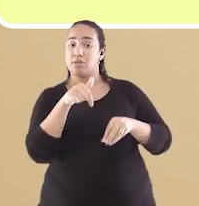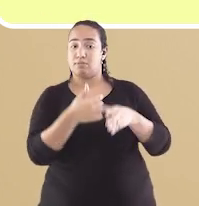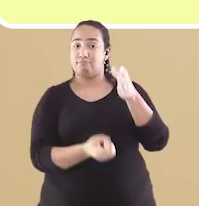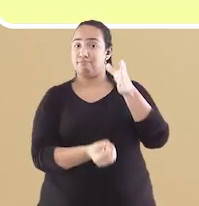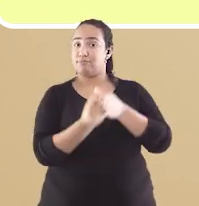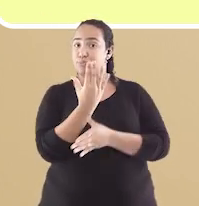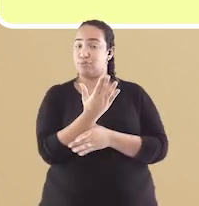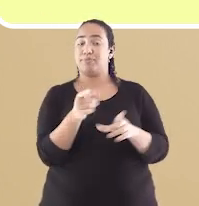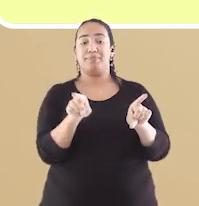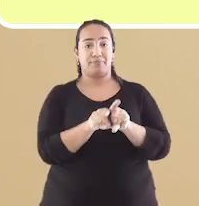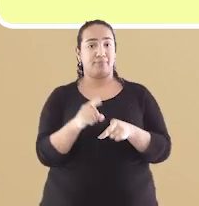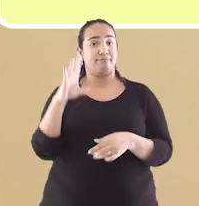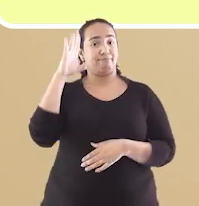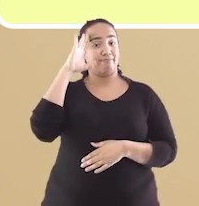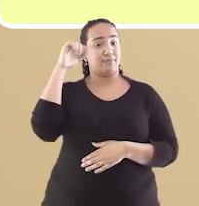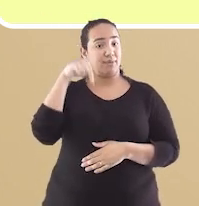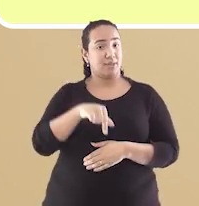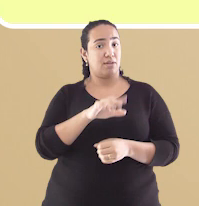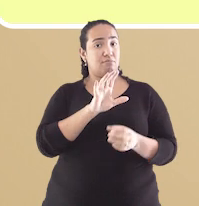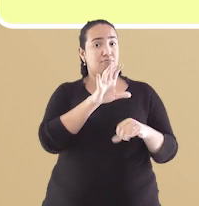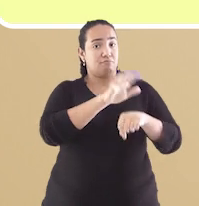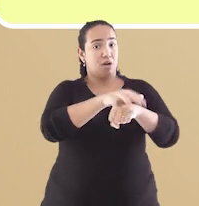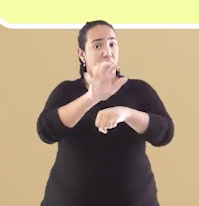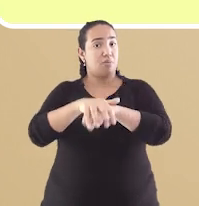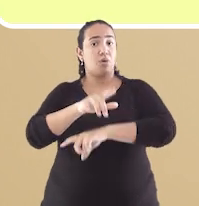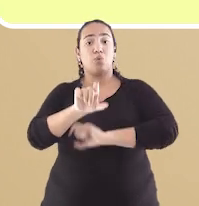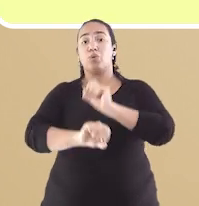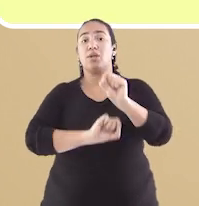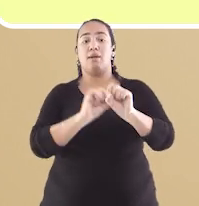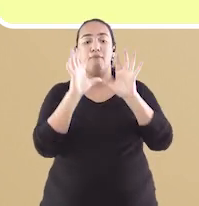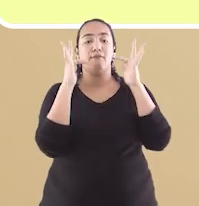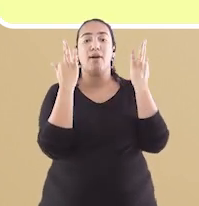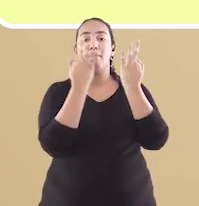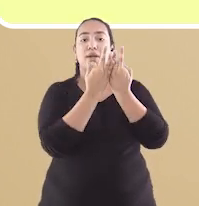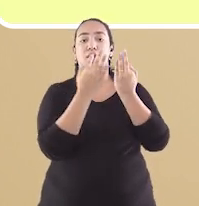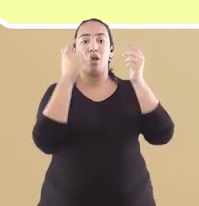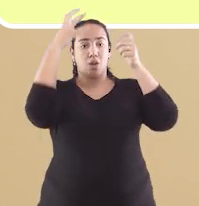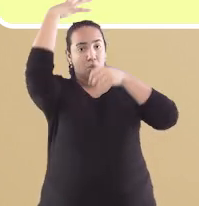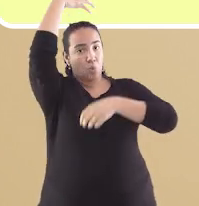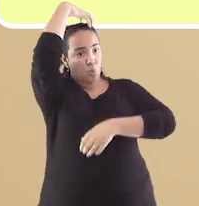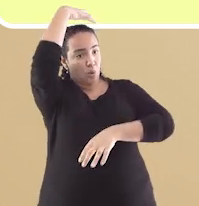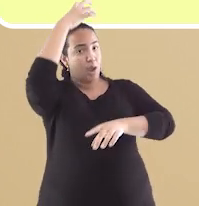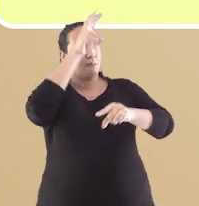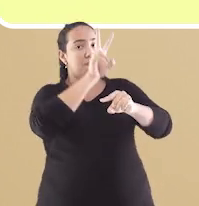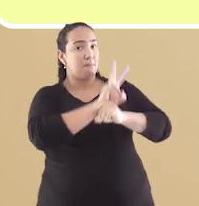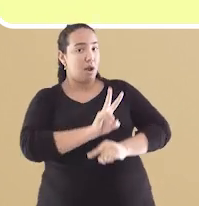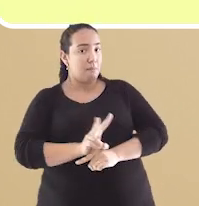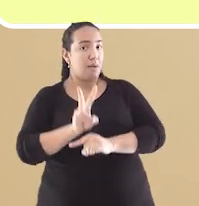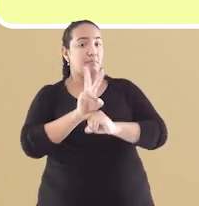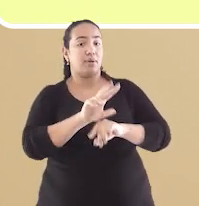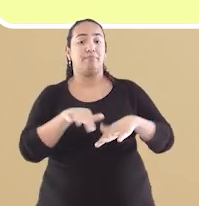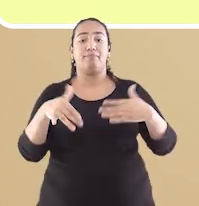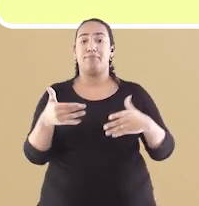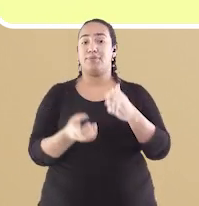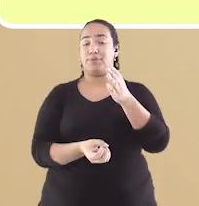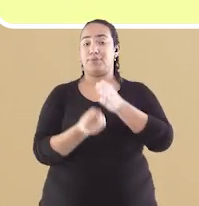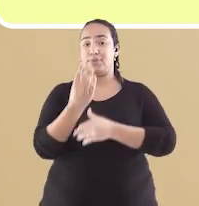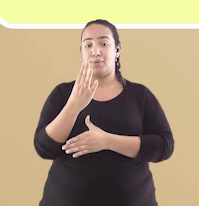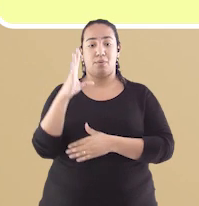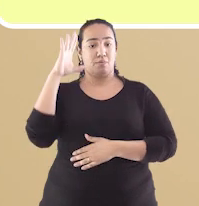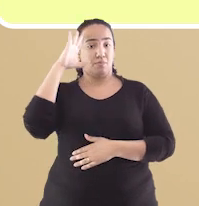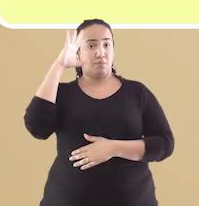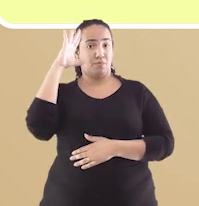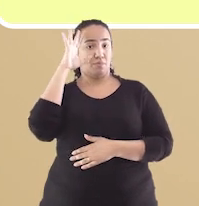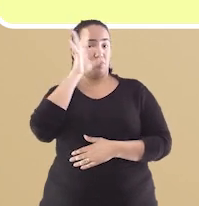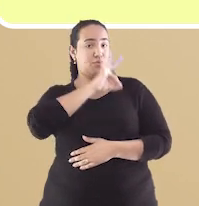da guarda na colônia. O objetivo era o mesmo, proteger a família real e garantir a paz. E assim surgiu a Guarda